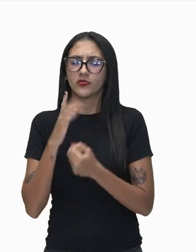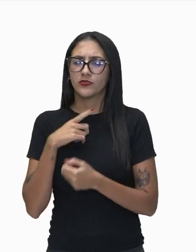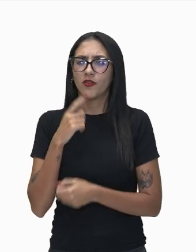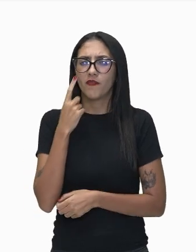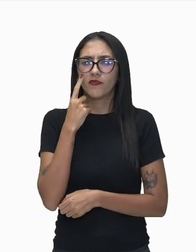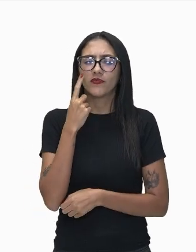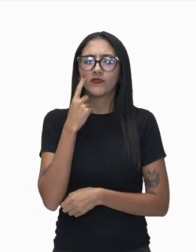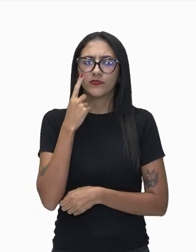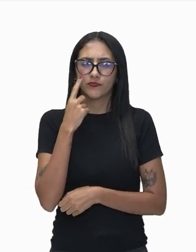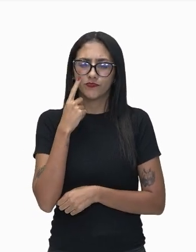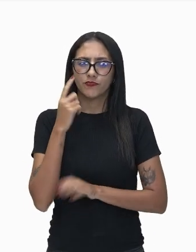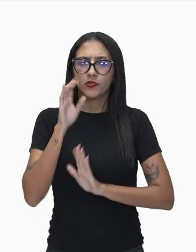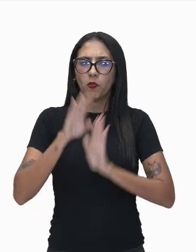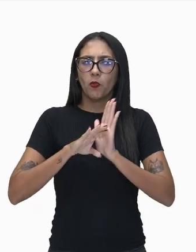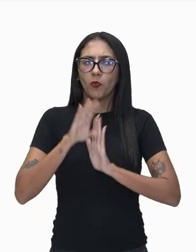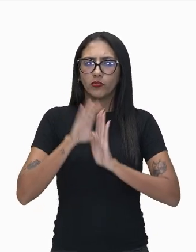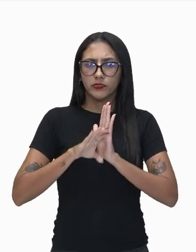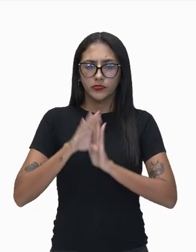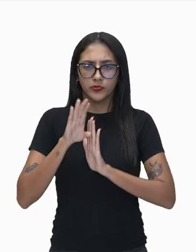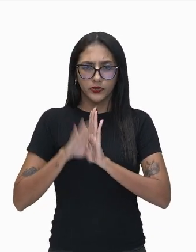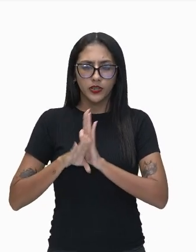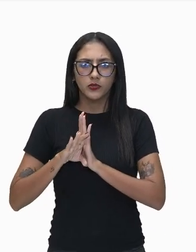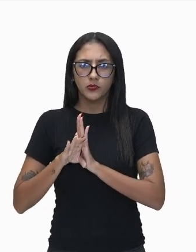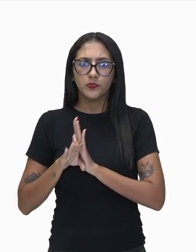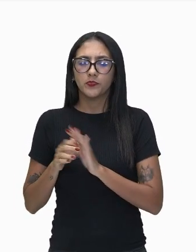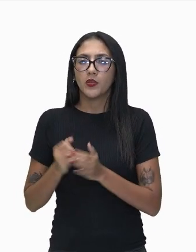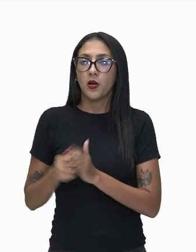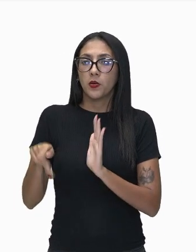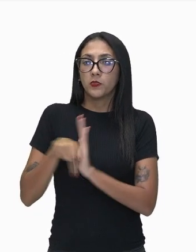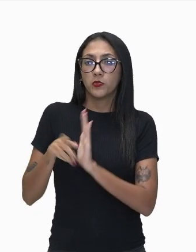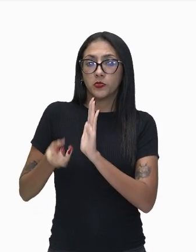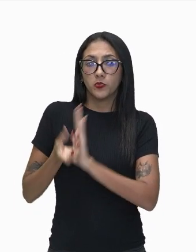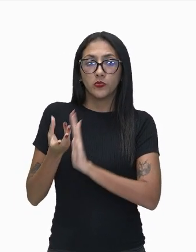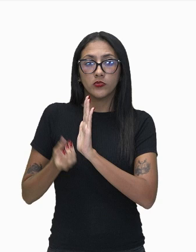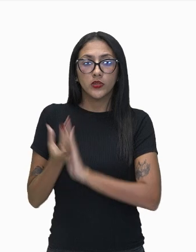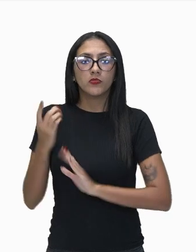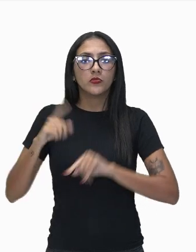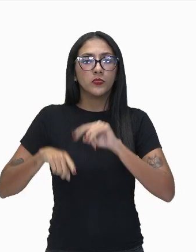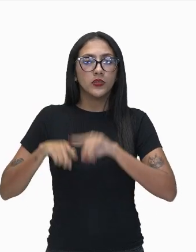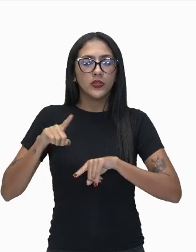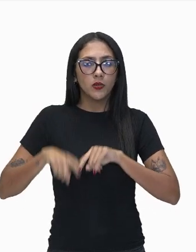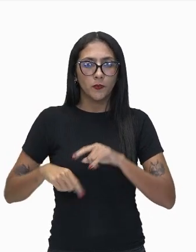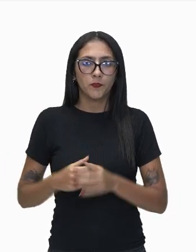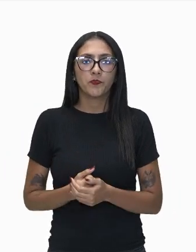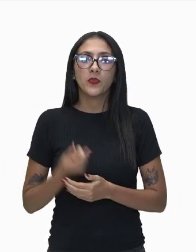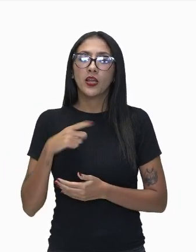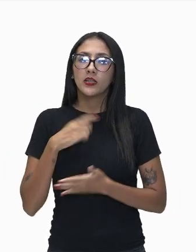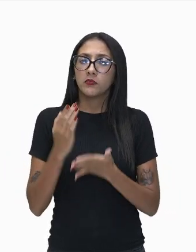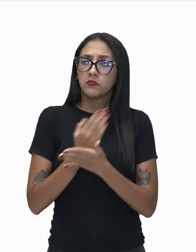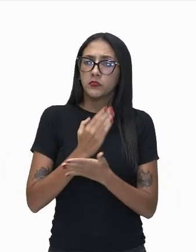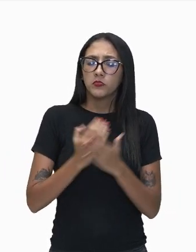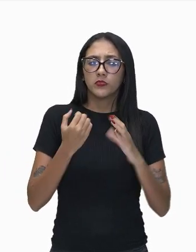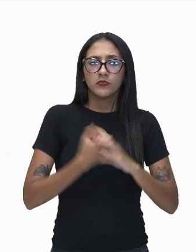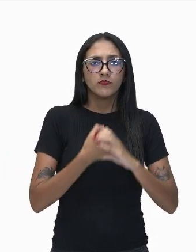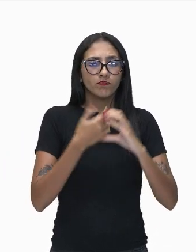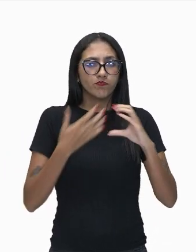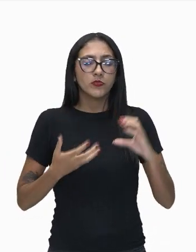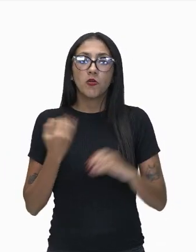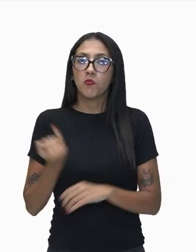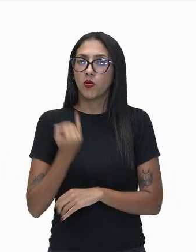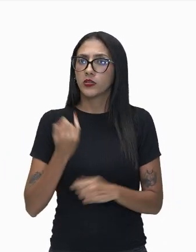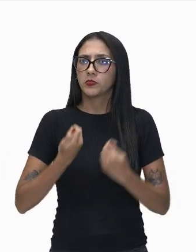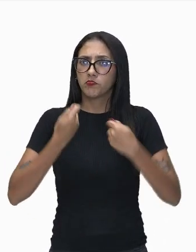aqui, as de cadeia produtiva, elas têm umas características aqui que a gente precisa